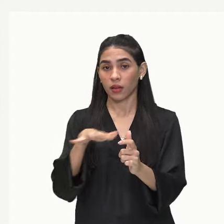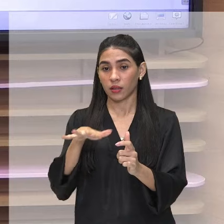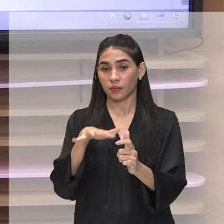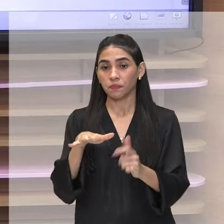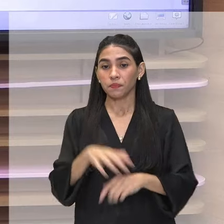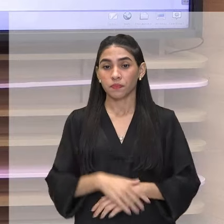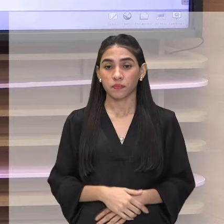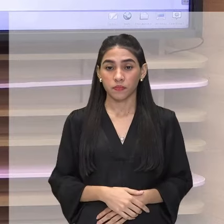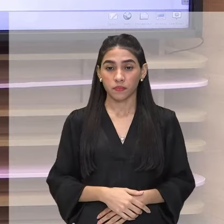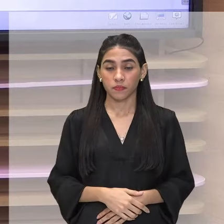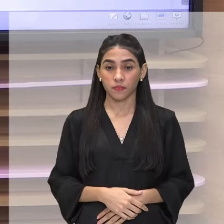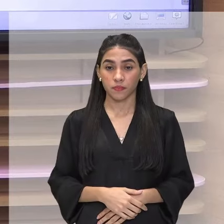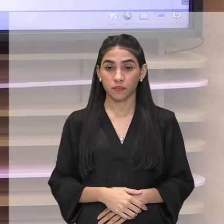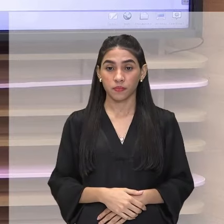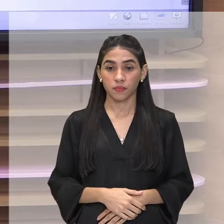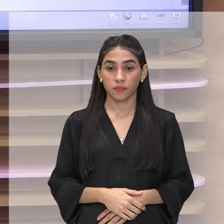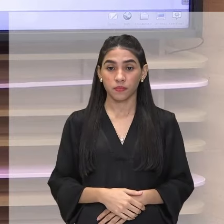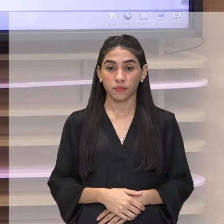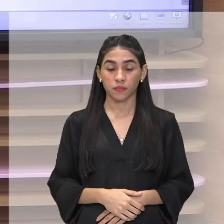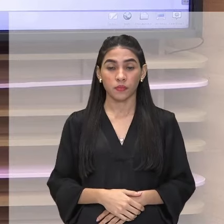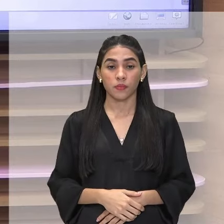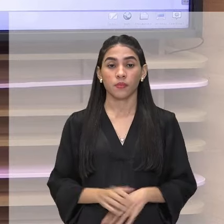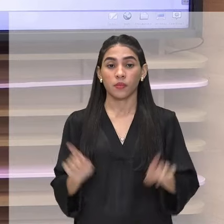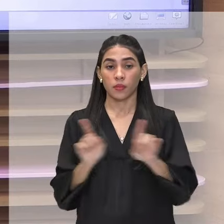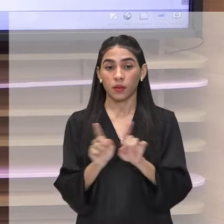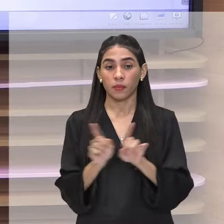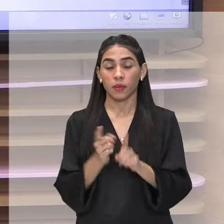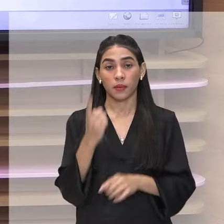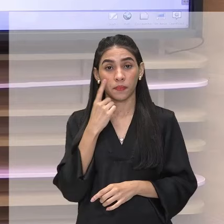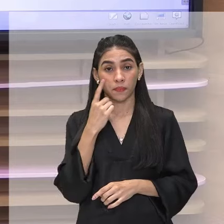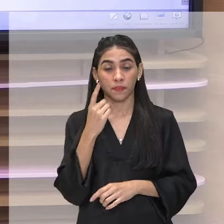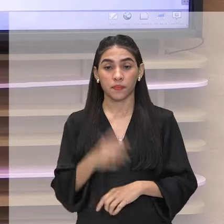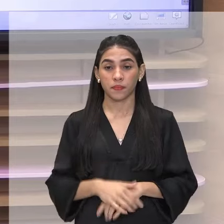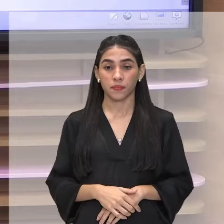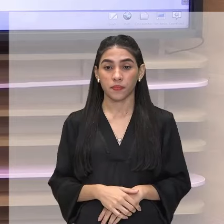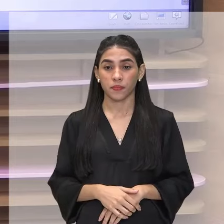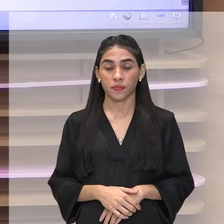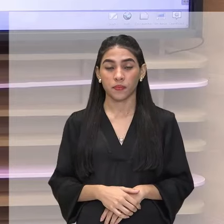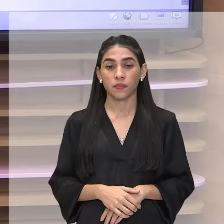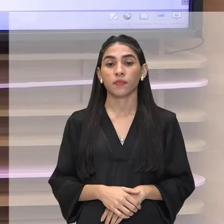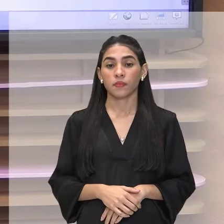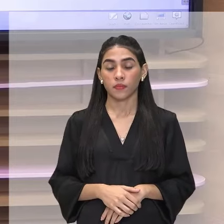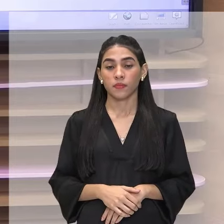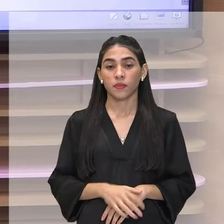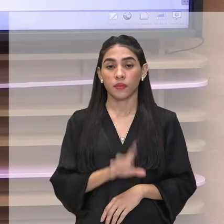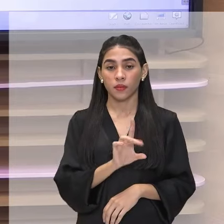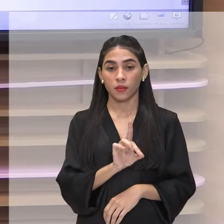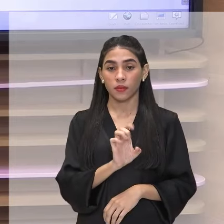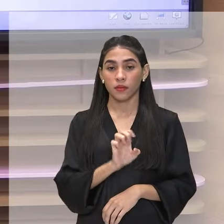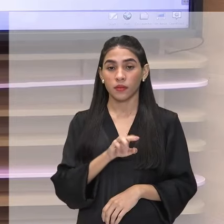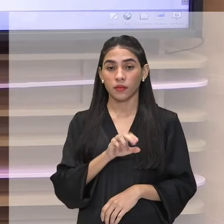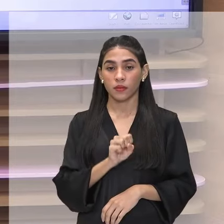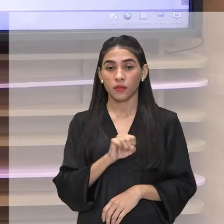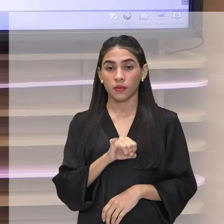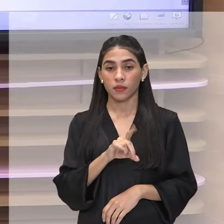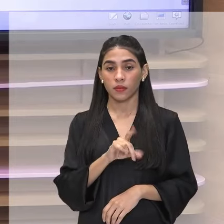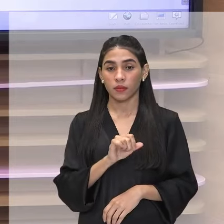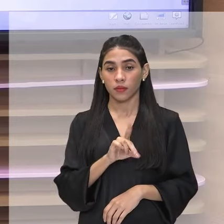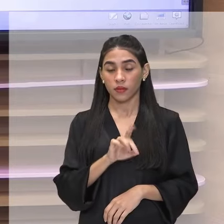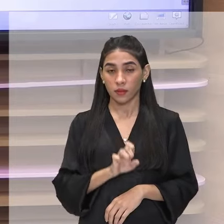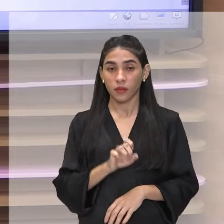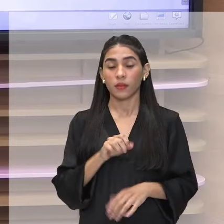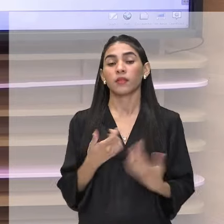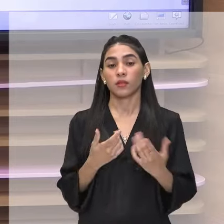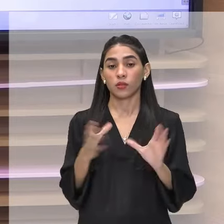tá bom? E aí a gente vai observar também que além dessa densidade populacional, temos índices